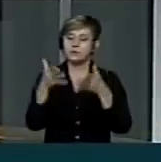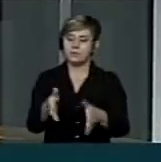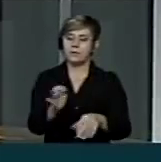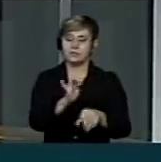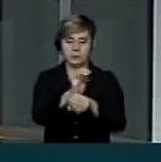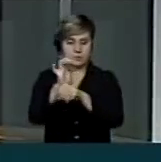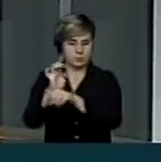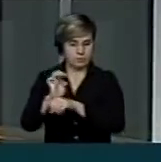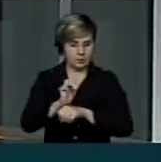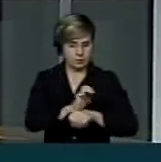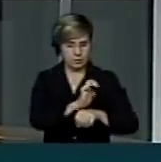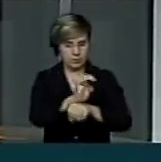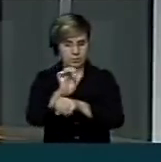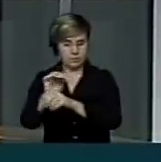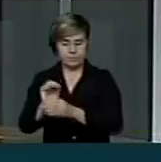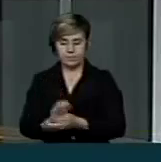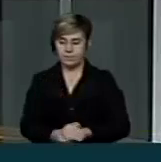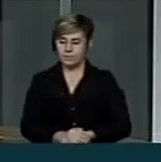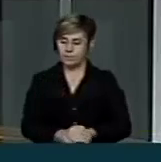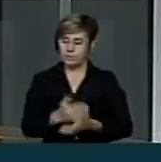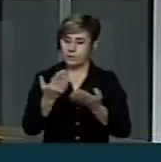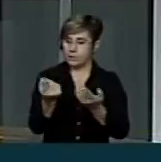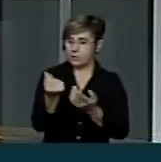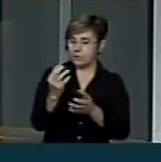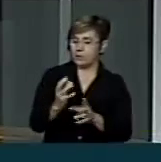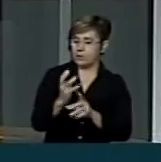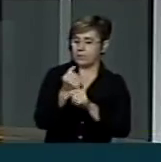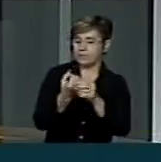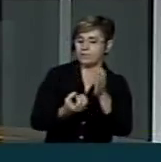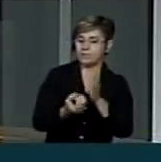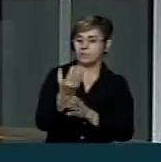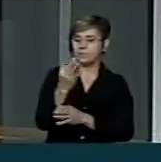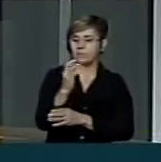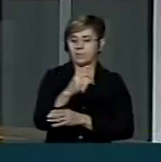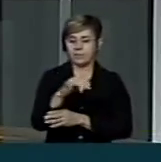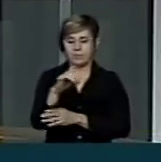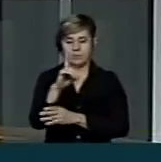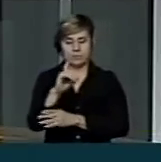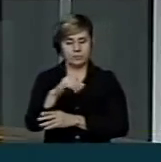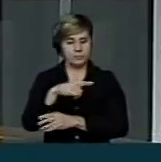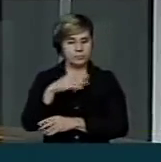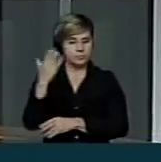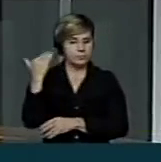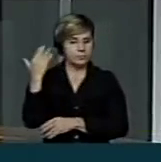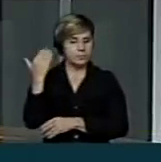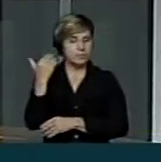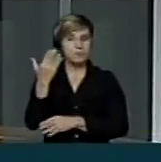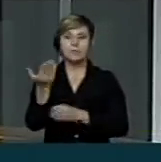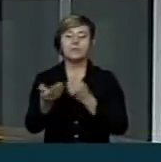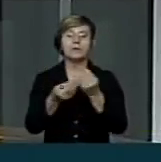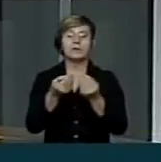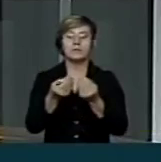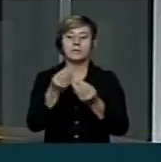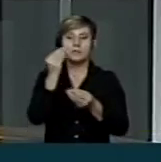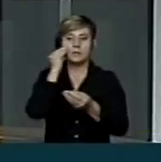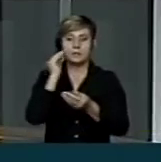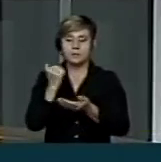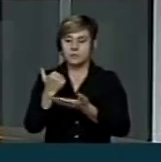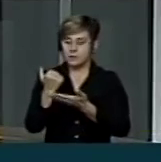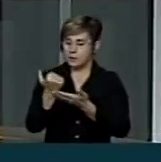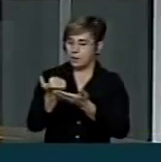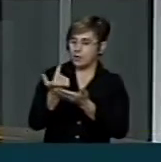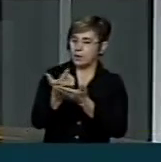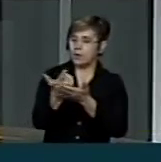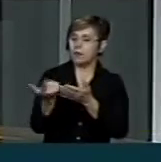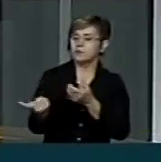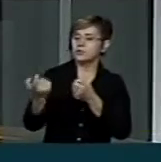Quando esse fundo foi instituído, ele tinha uma natureza de compensar aqueles Estados